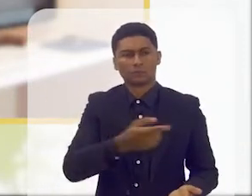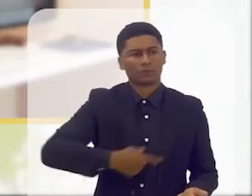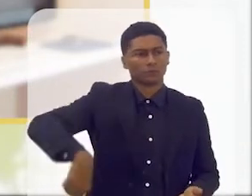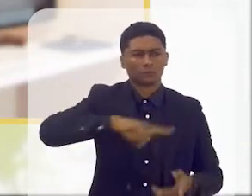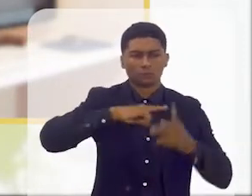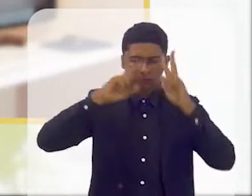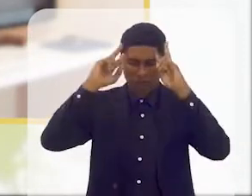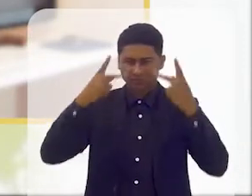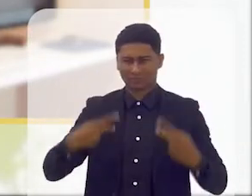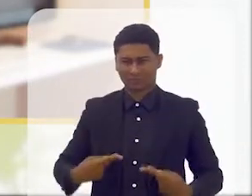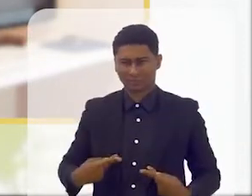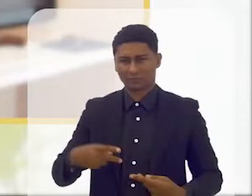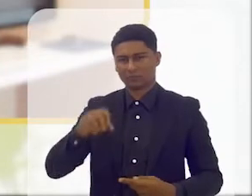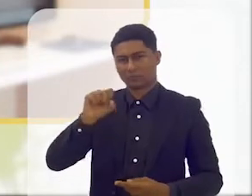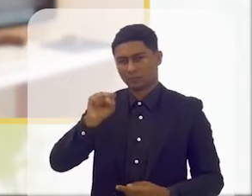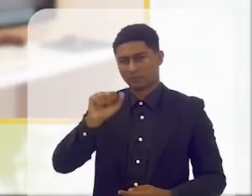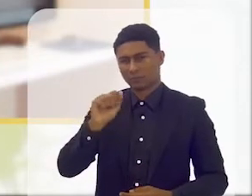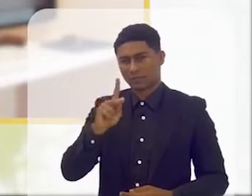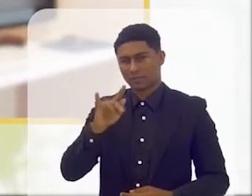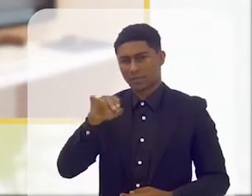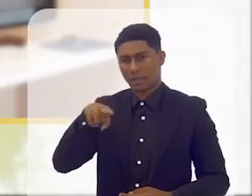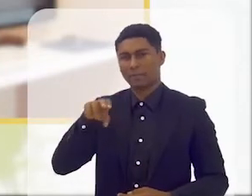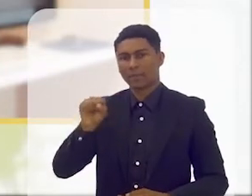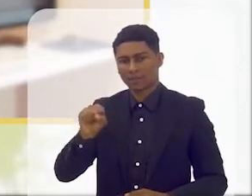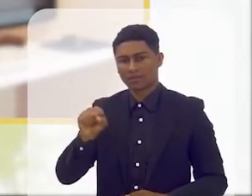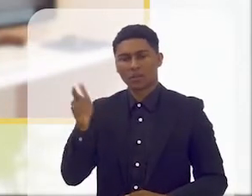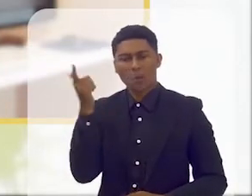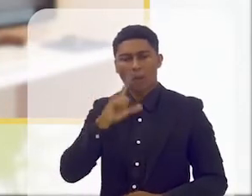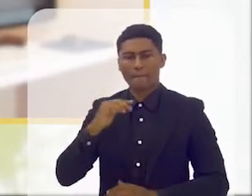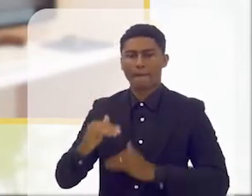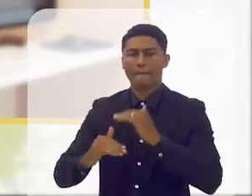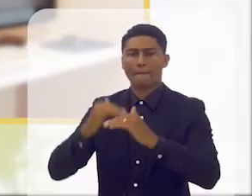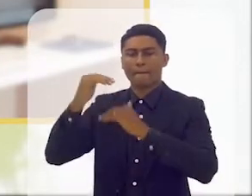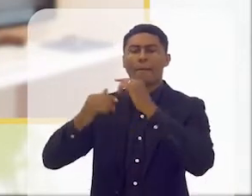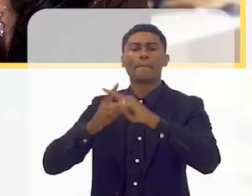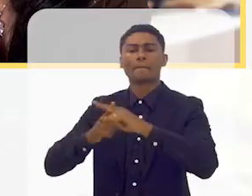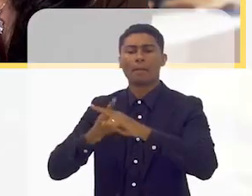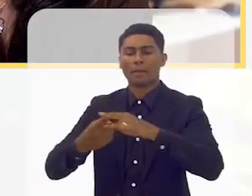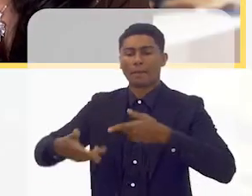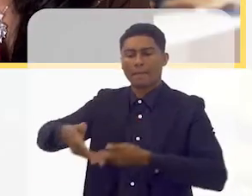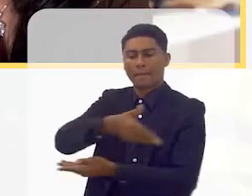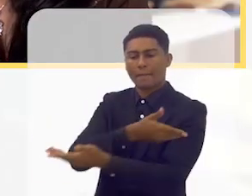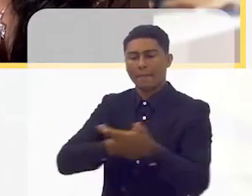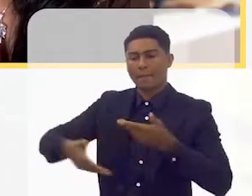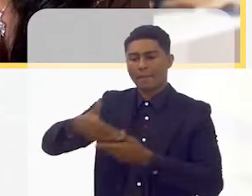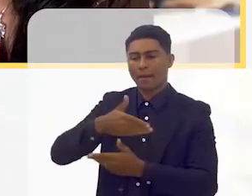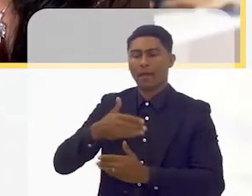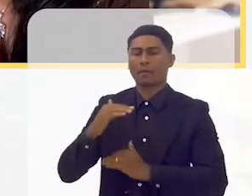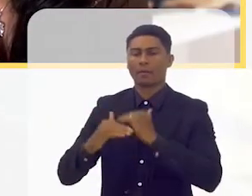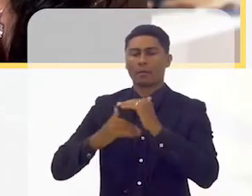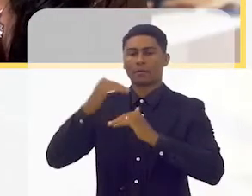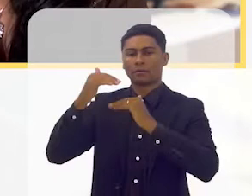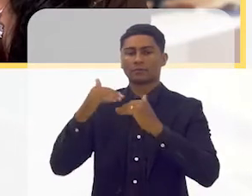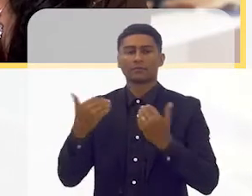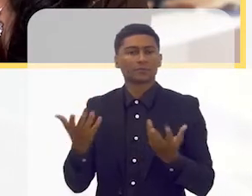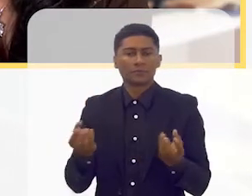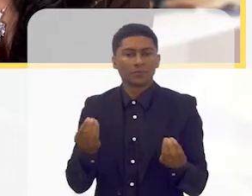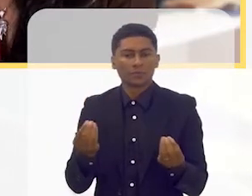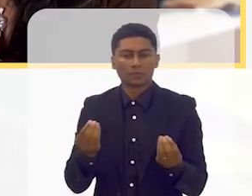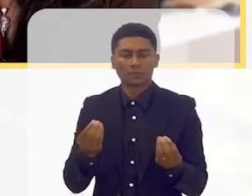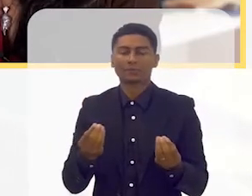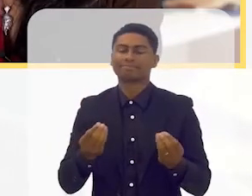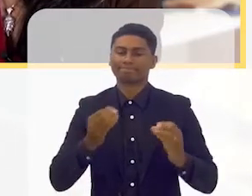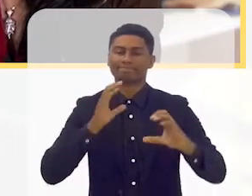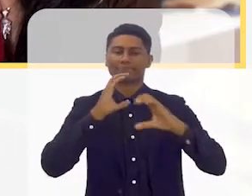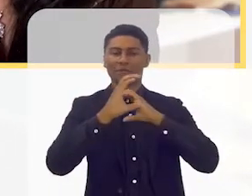sapiens, eles só conseguiram se desenvolver por meio da colaboração. E a colaboração vem por meio do quê?